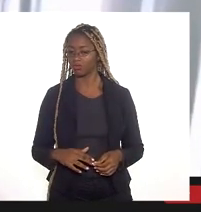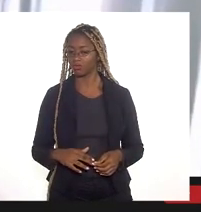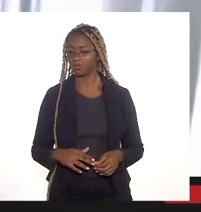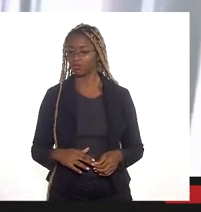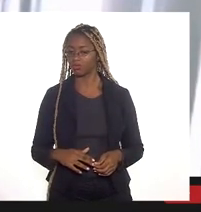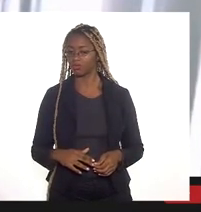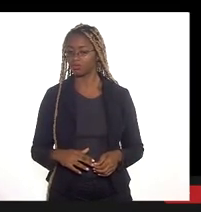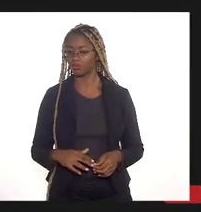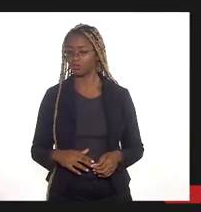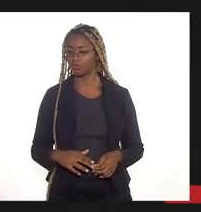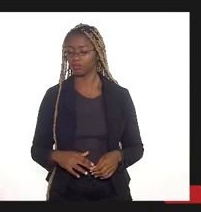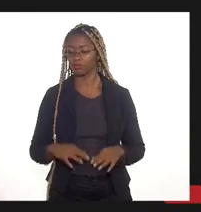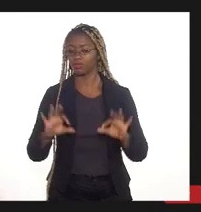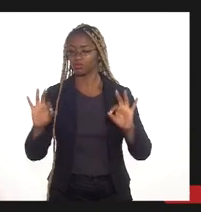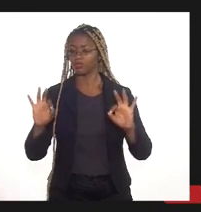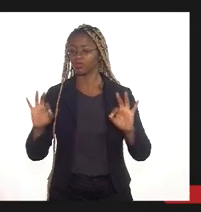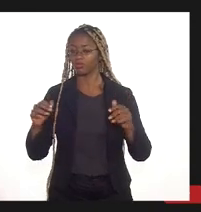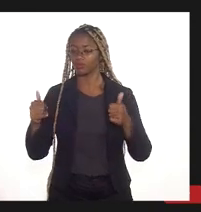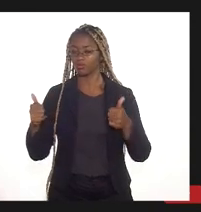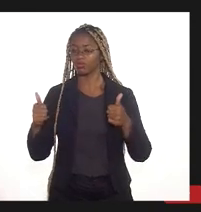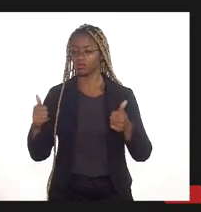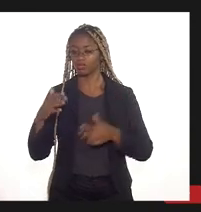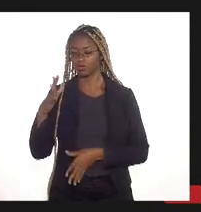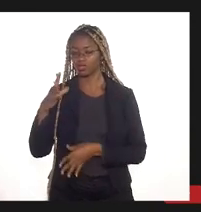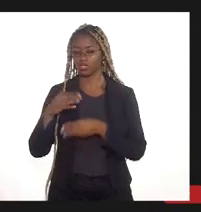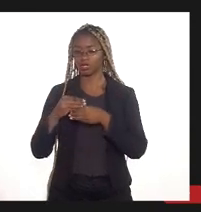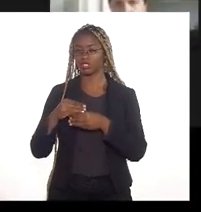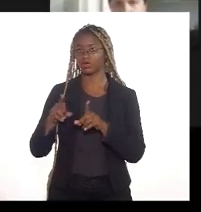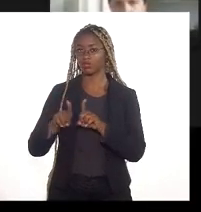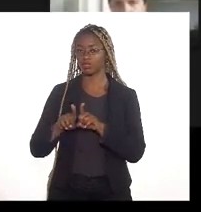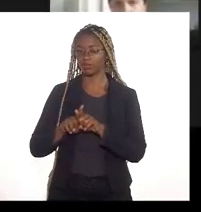Perfeitamente. Obrigado, deputado Eleomar, pelo acréscimo.